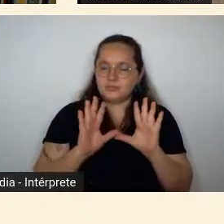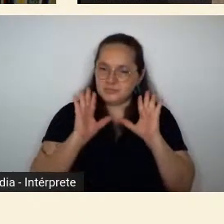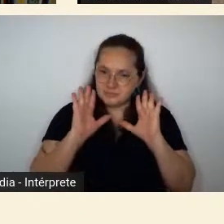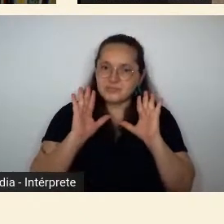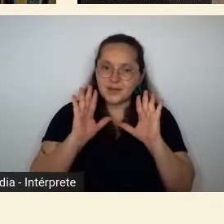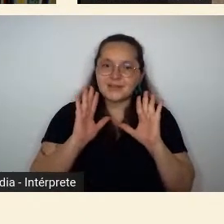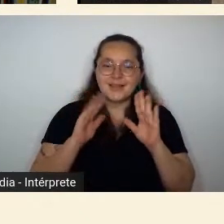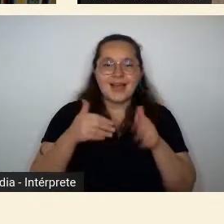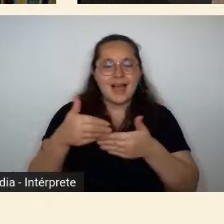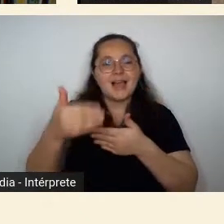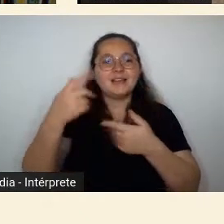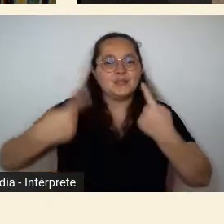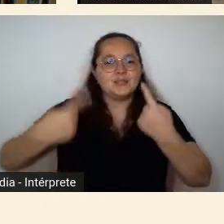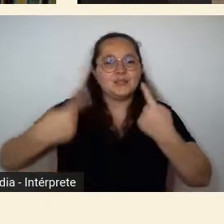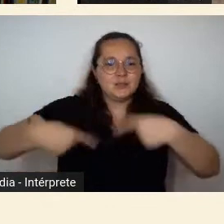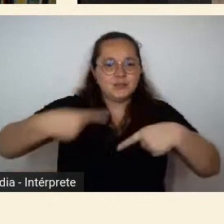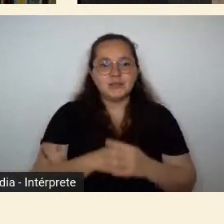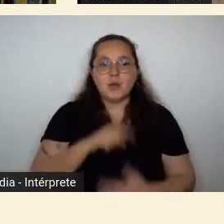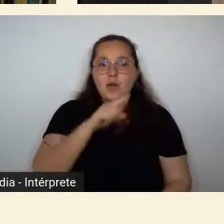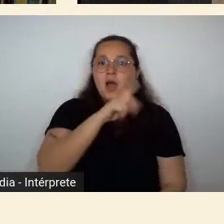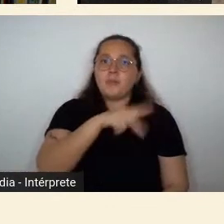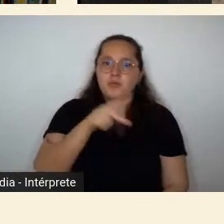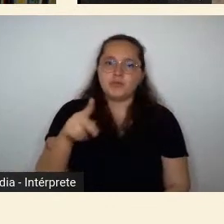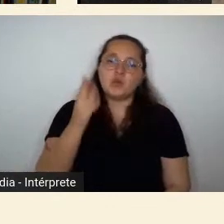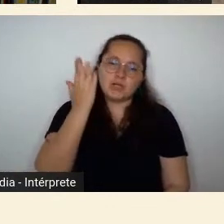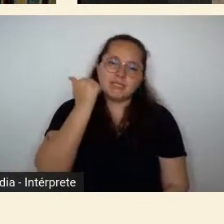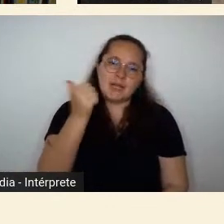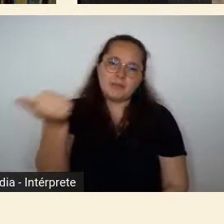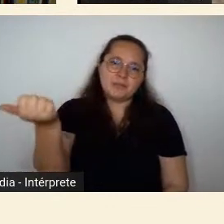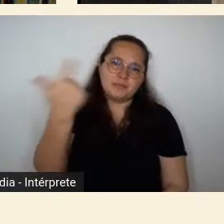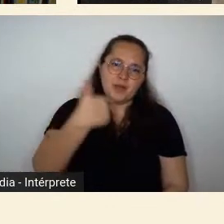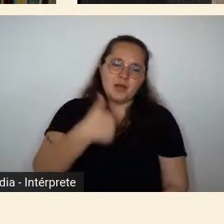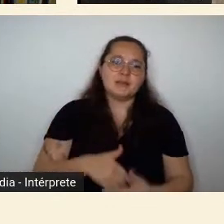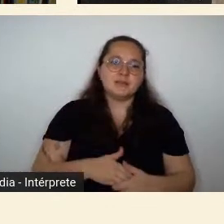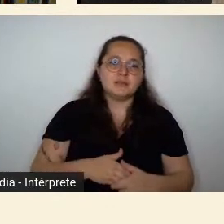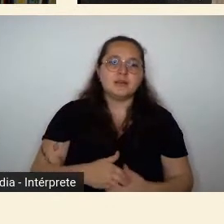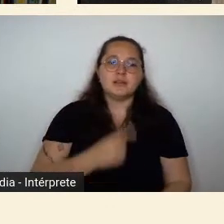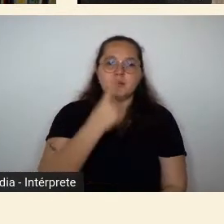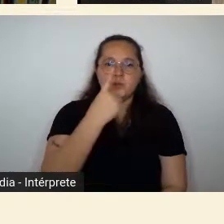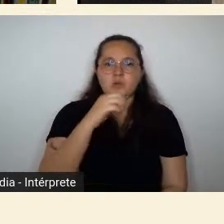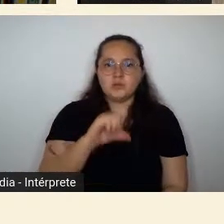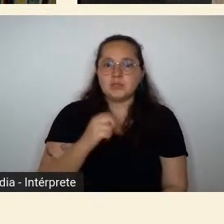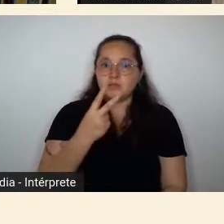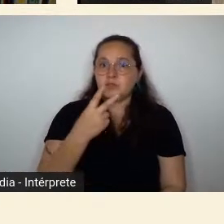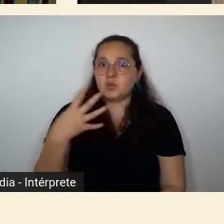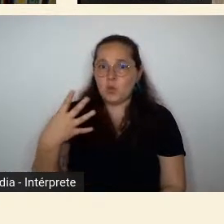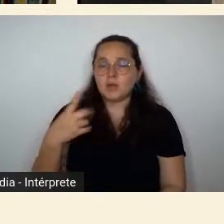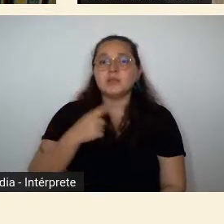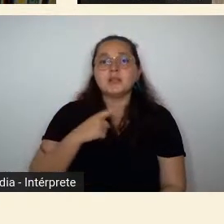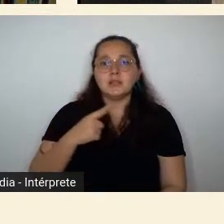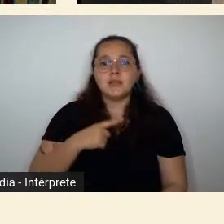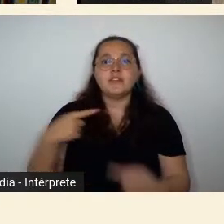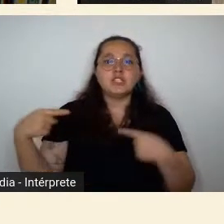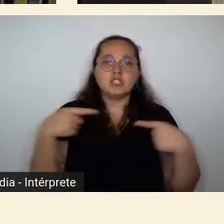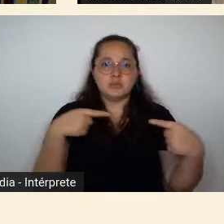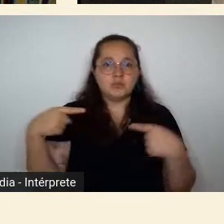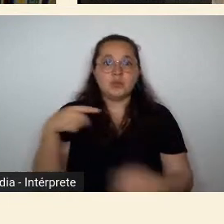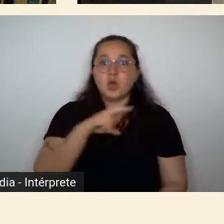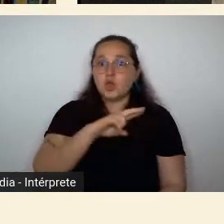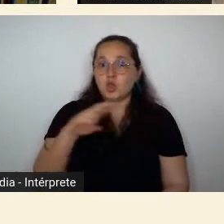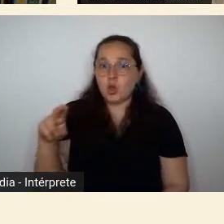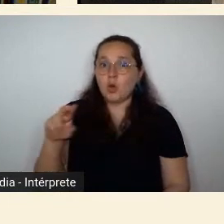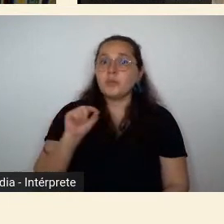importante que a professora sabe mais do que obviamente que é até 1924 teve uma disputa ao redor do nome futurismo e